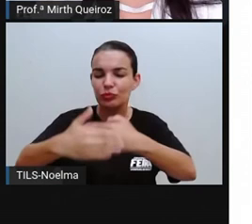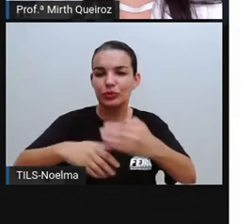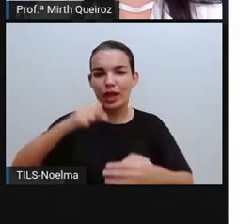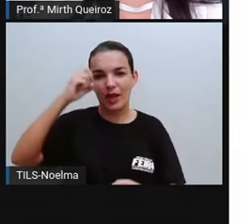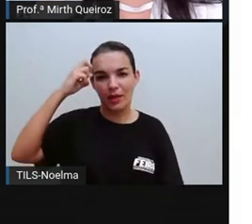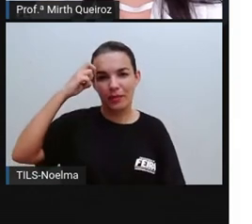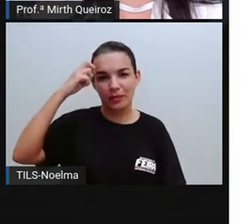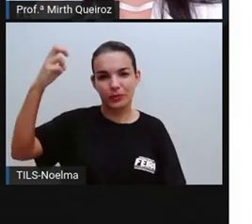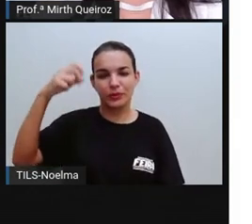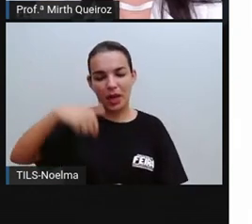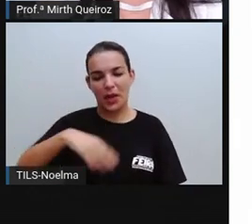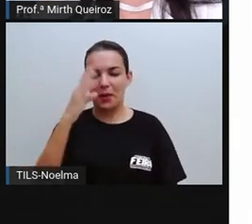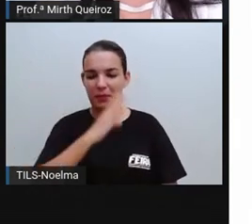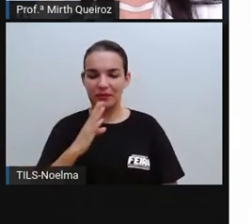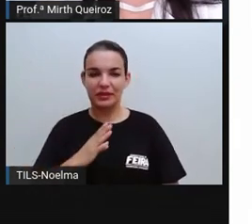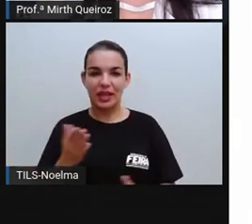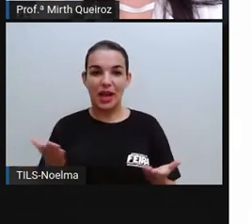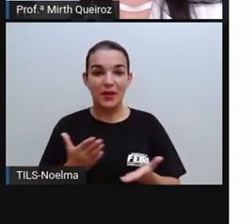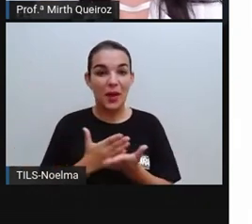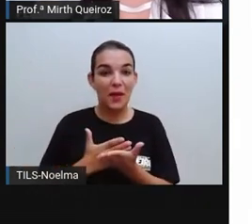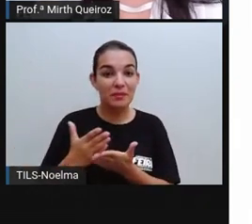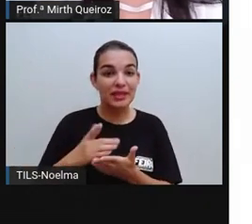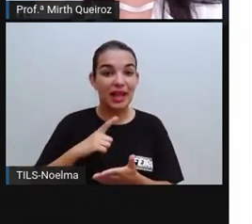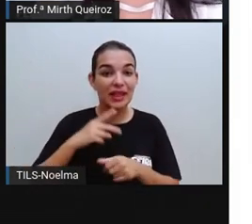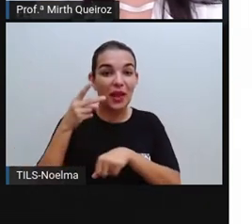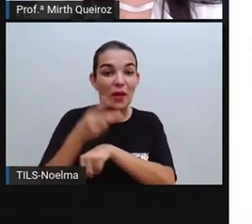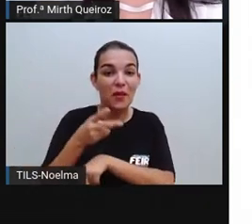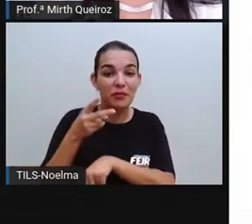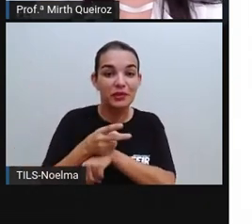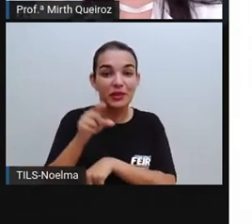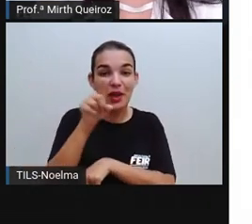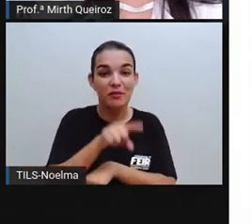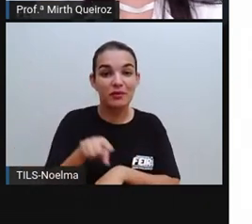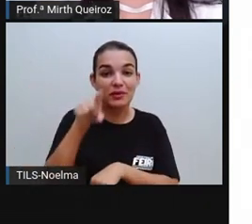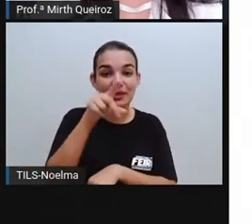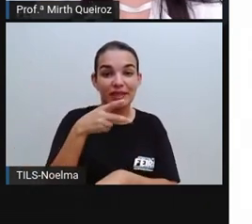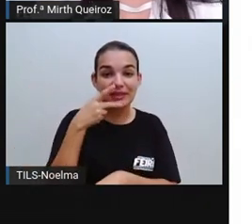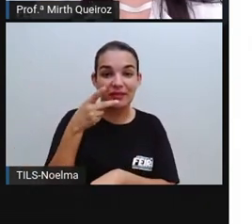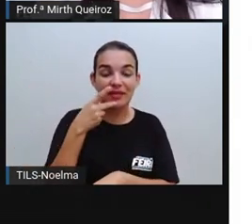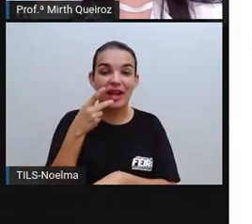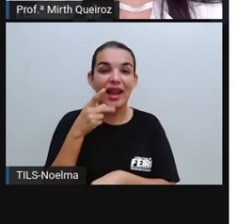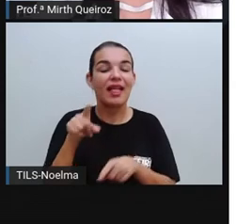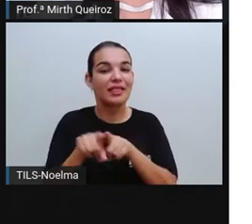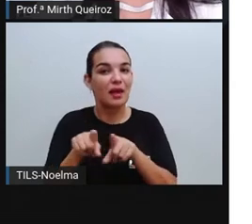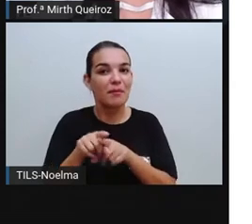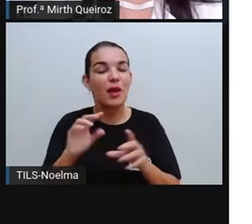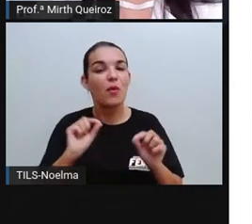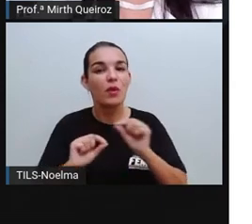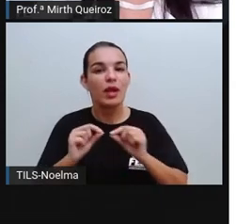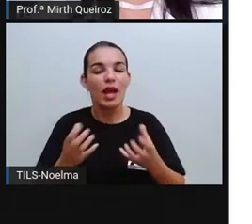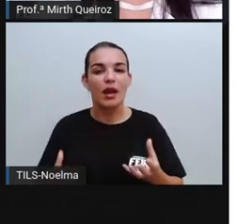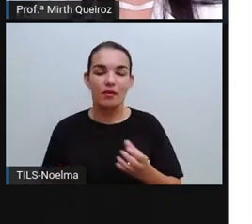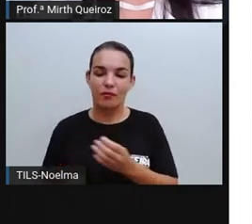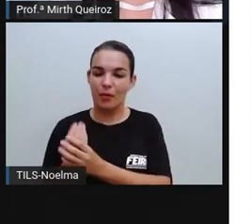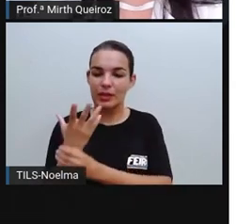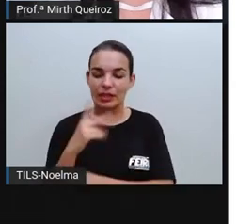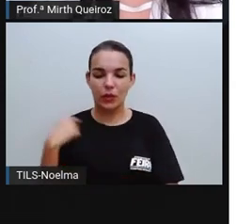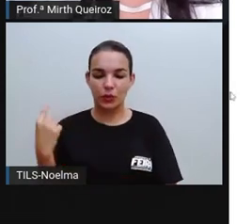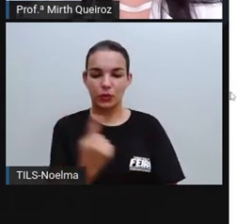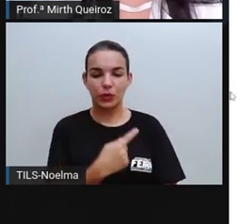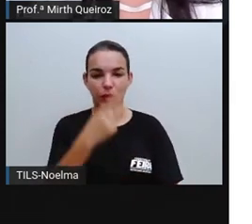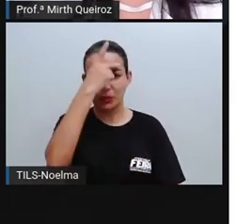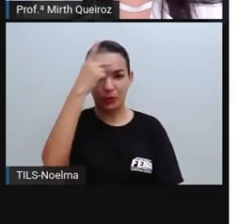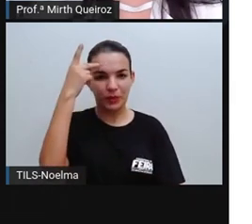povo brasileiro. E para começar eu trouxe aí um vídeo para vocês que vai falar sobre essa formação do nosso povo.